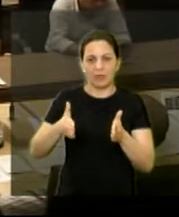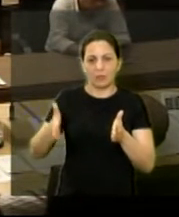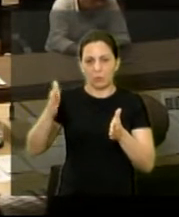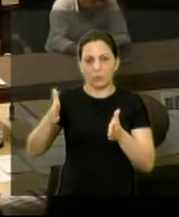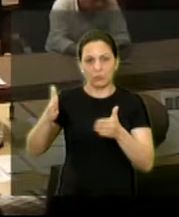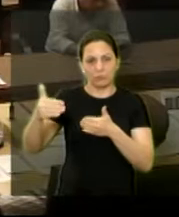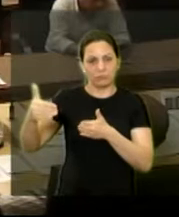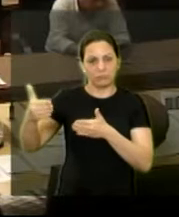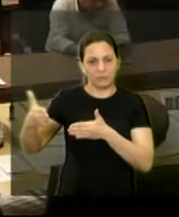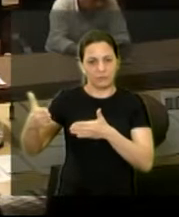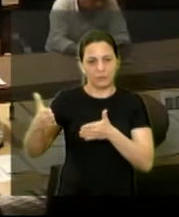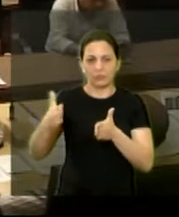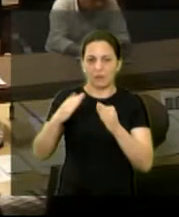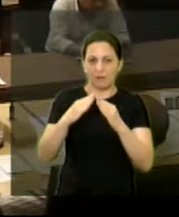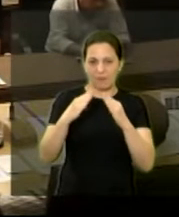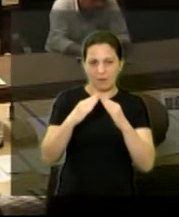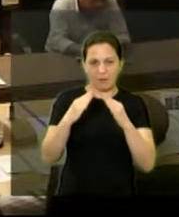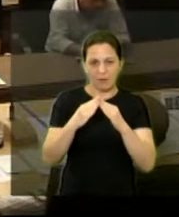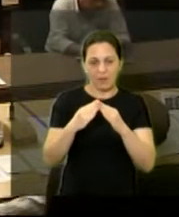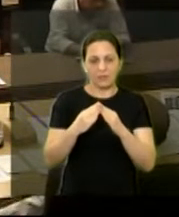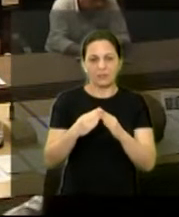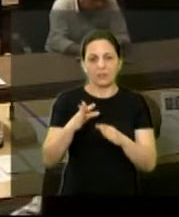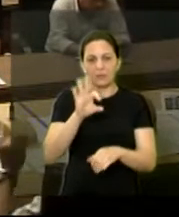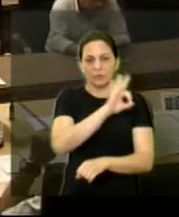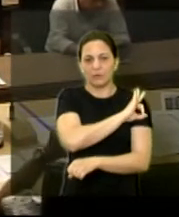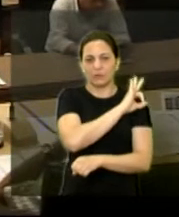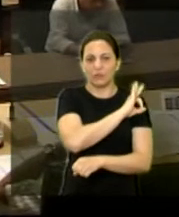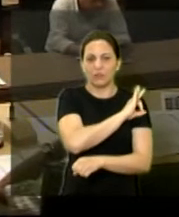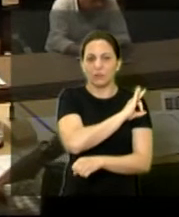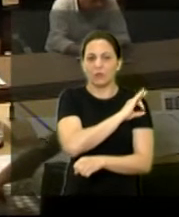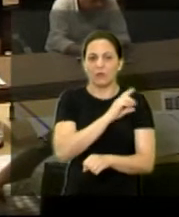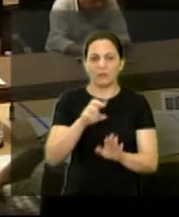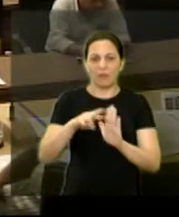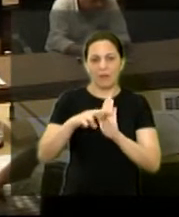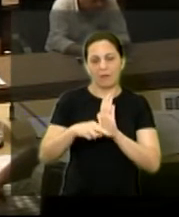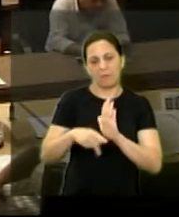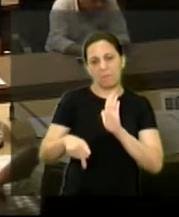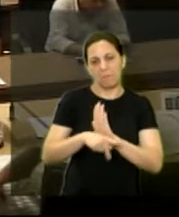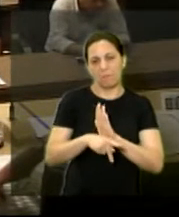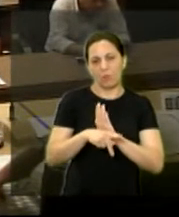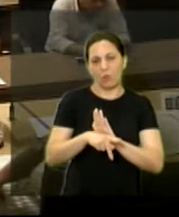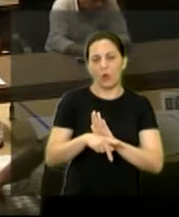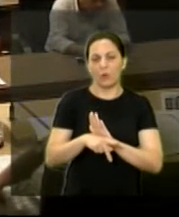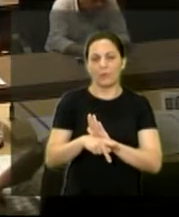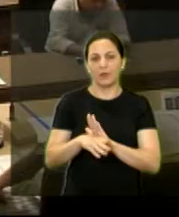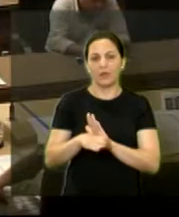forma então a prefeitura acaba aprovando os projetos